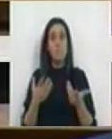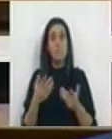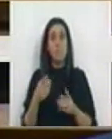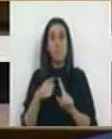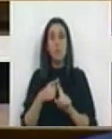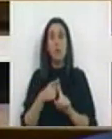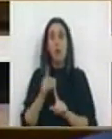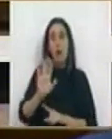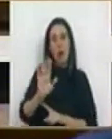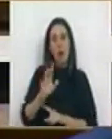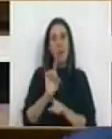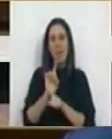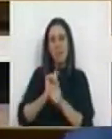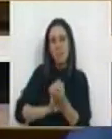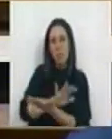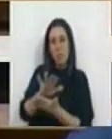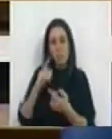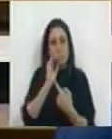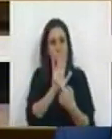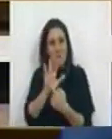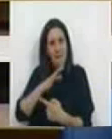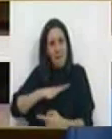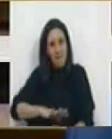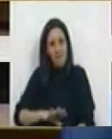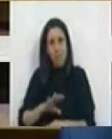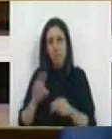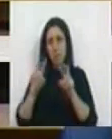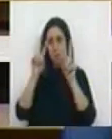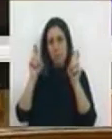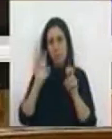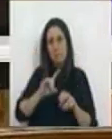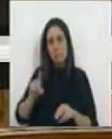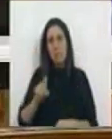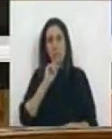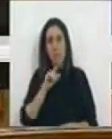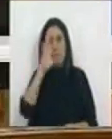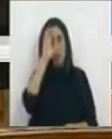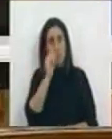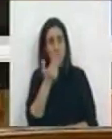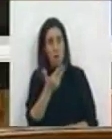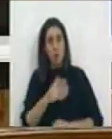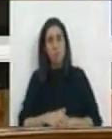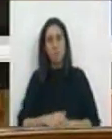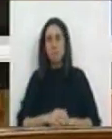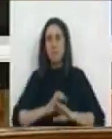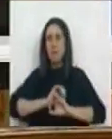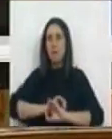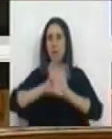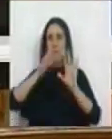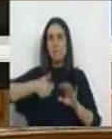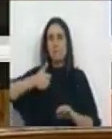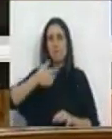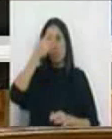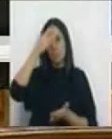antídoto contra o ruído que aqui querem trazer e querem fazer acerca desta hipótese deste Governo é a clareza das